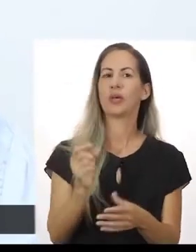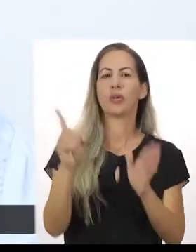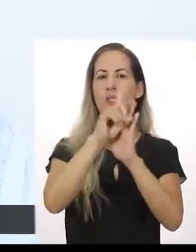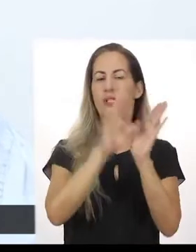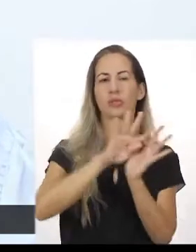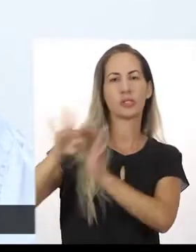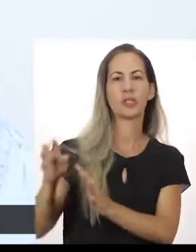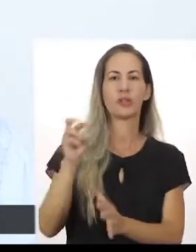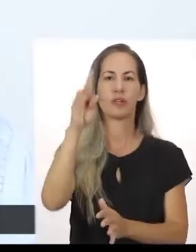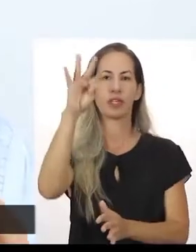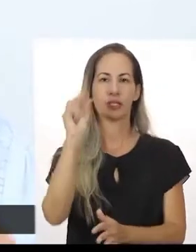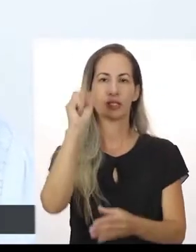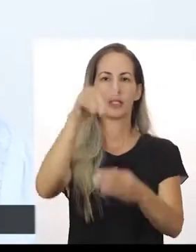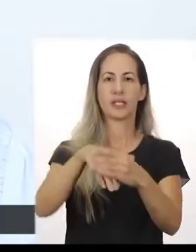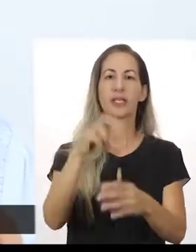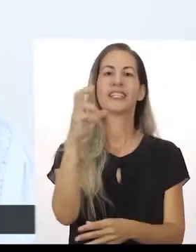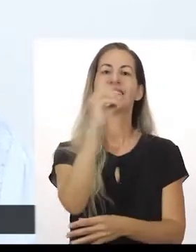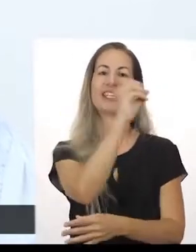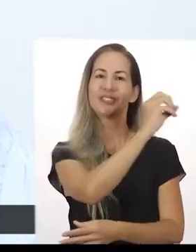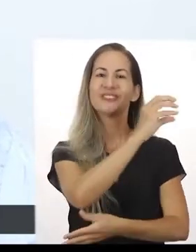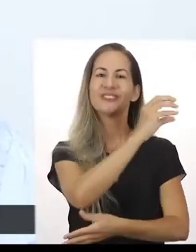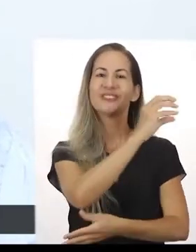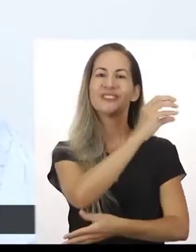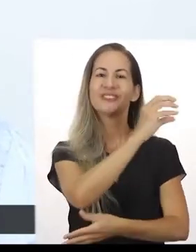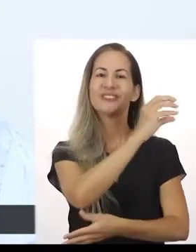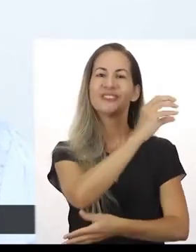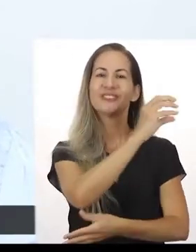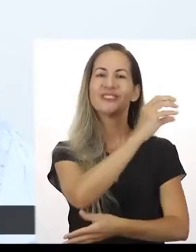vote em quem quer tirar seus direitos. Vote Freitas 500.